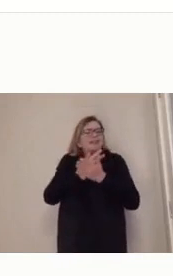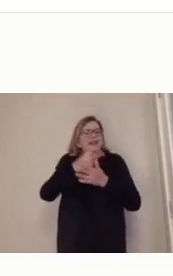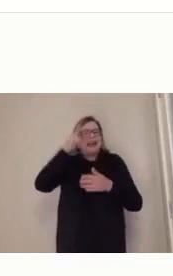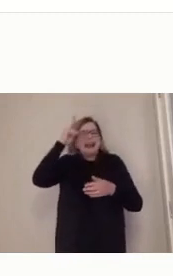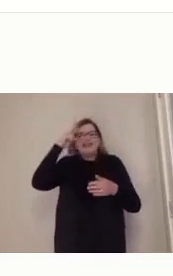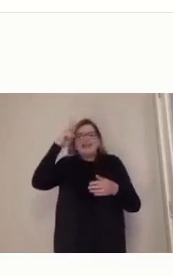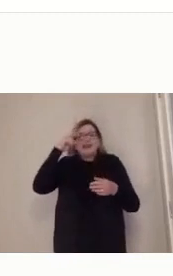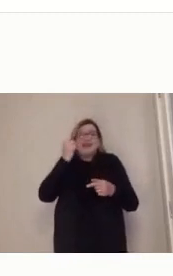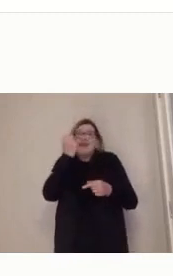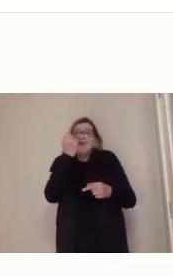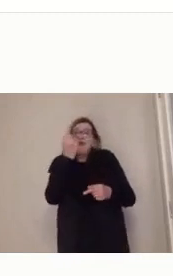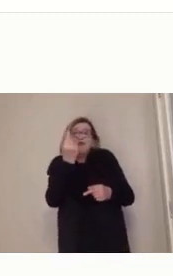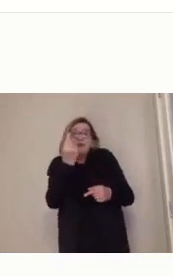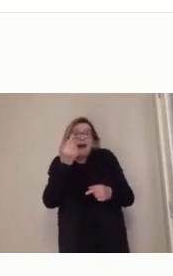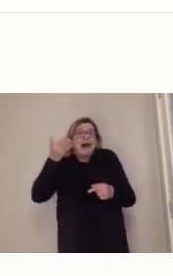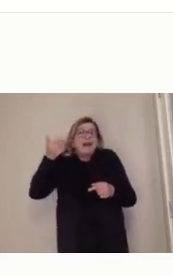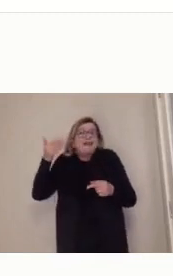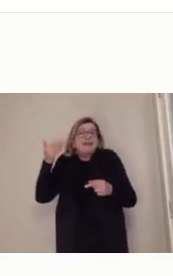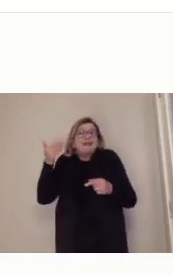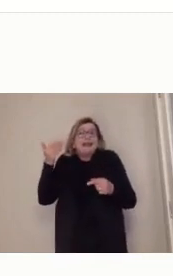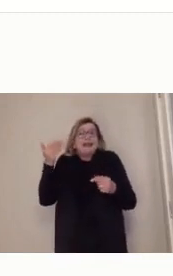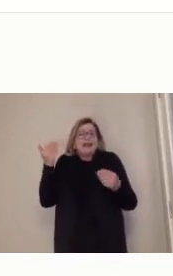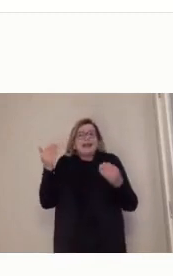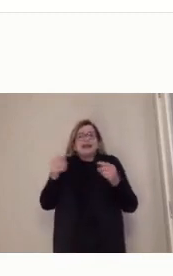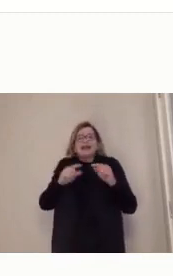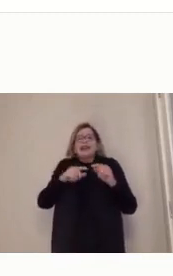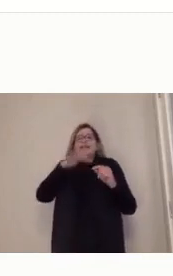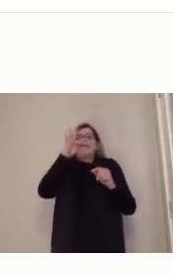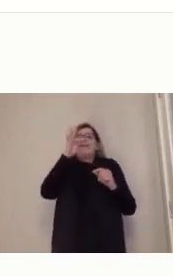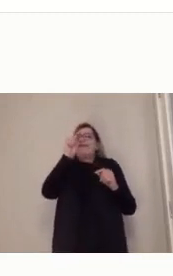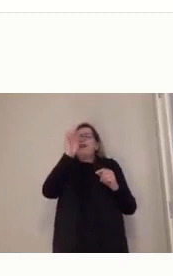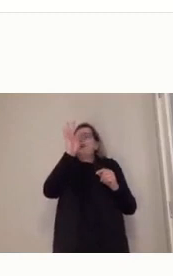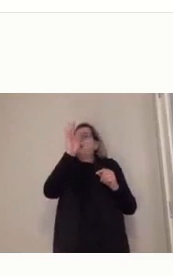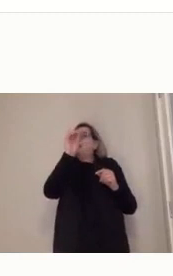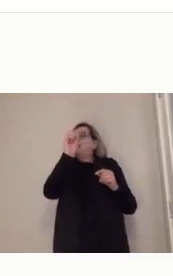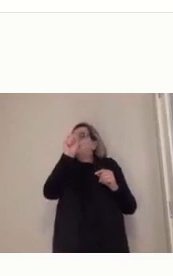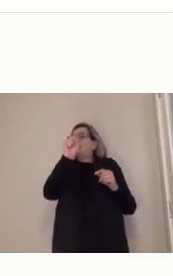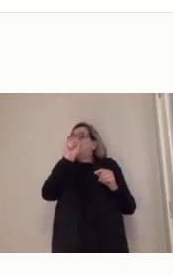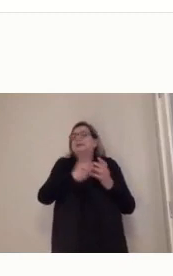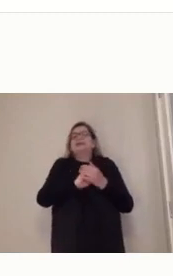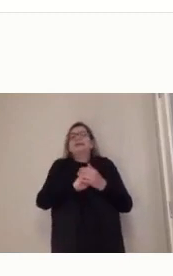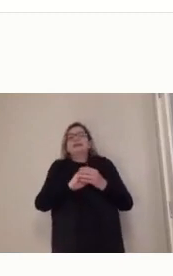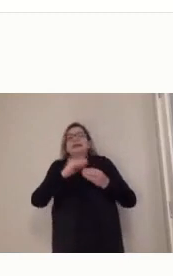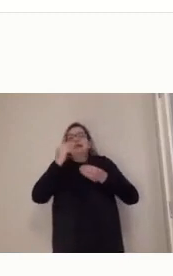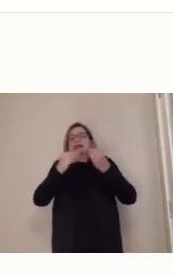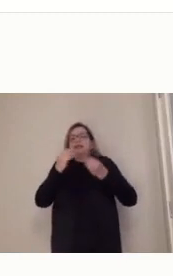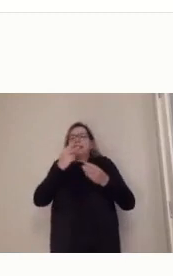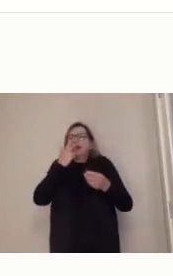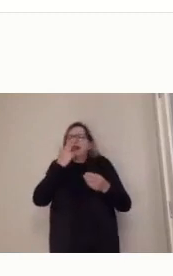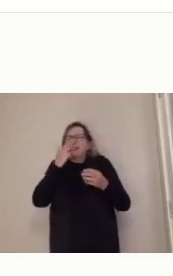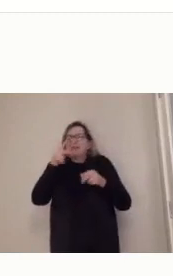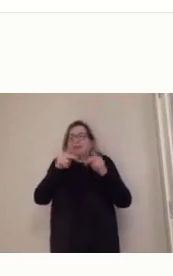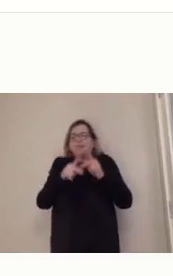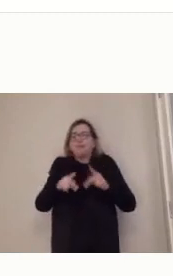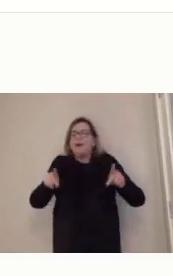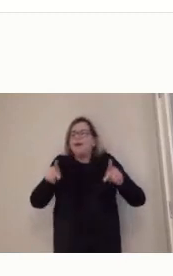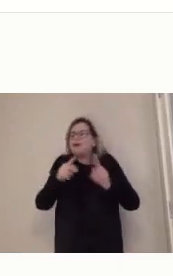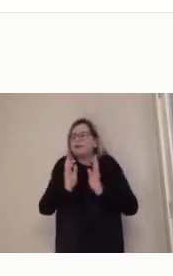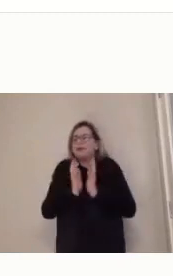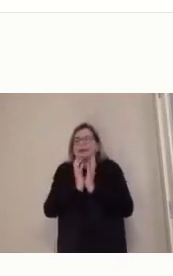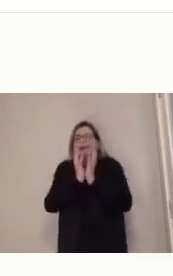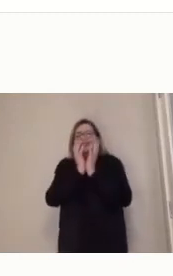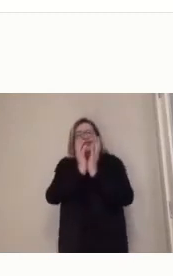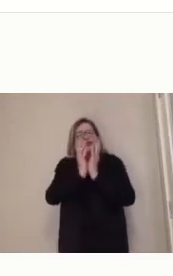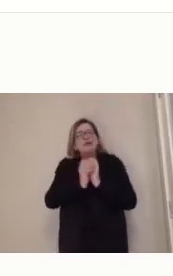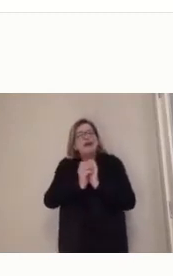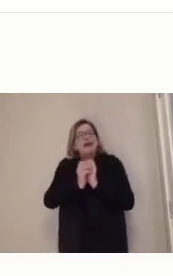fatos, uma história de heróis e sem a participação do povo, hoje a gente vê que a história, ela é motivada pelas